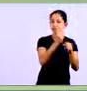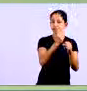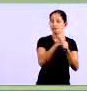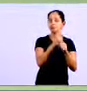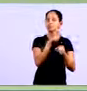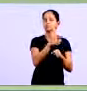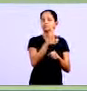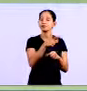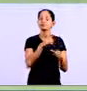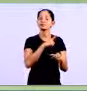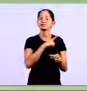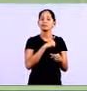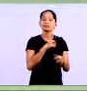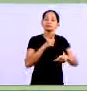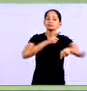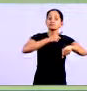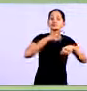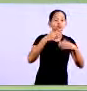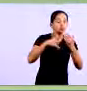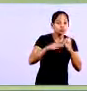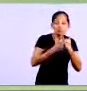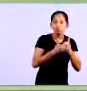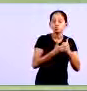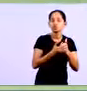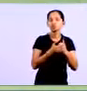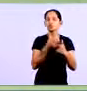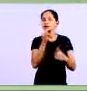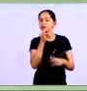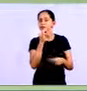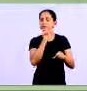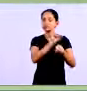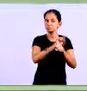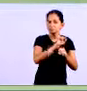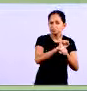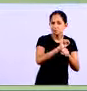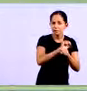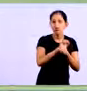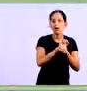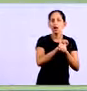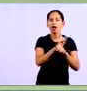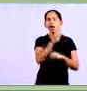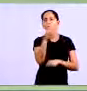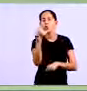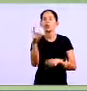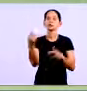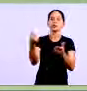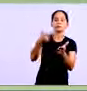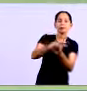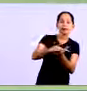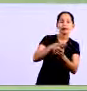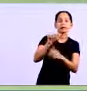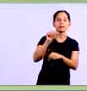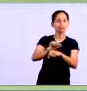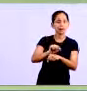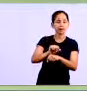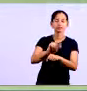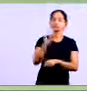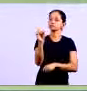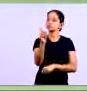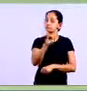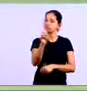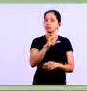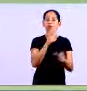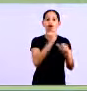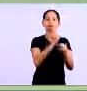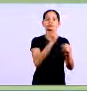para a empresa no exato momento não necessitando de esperar de espera né para que se torne disponível tá então o